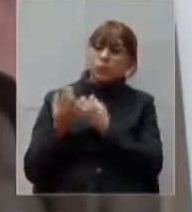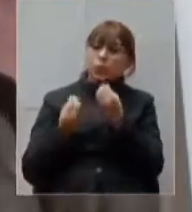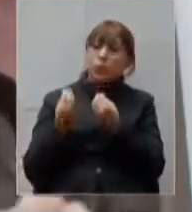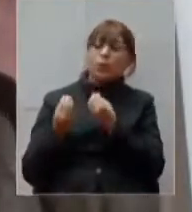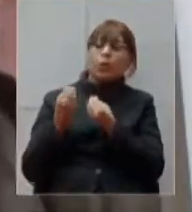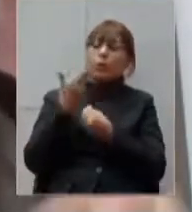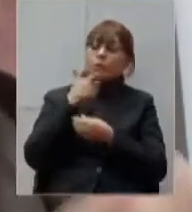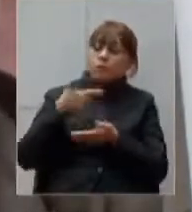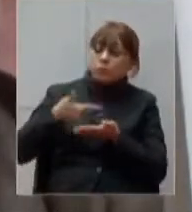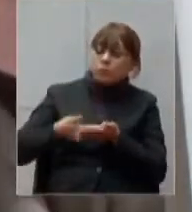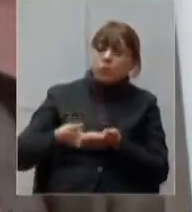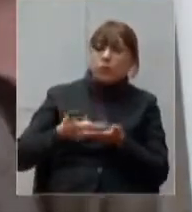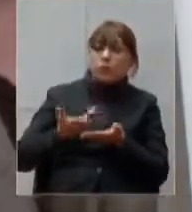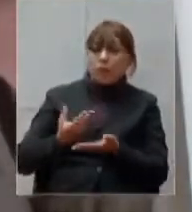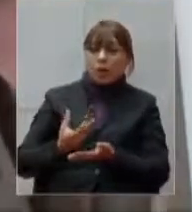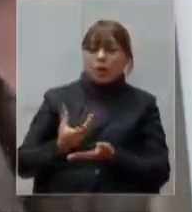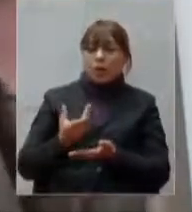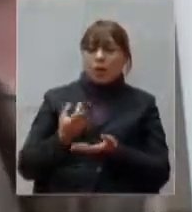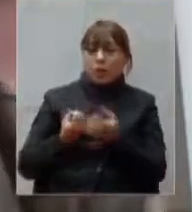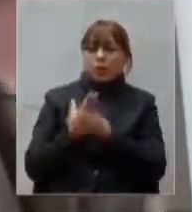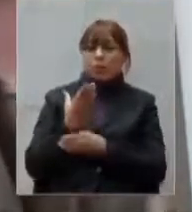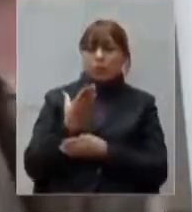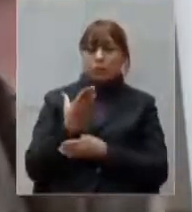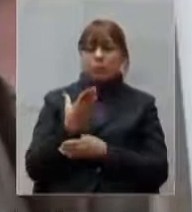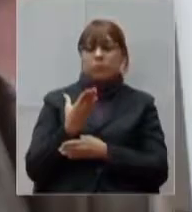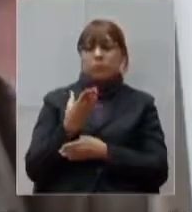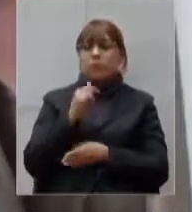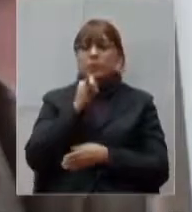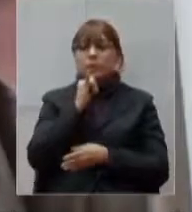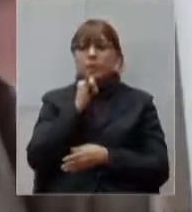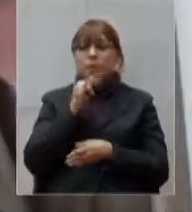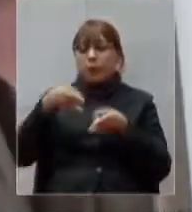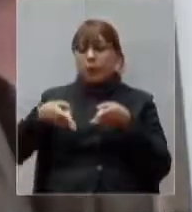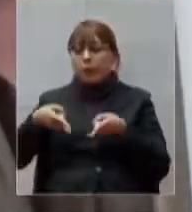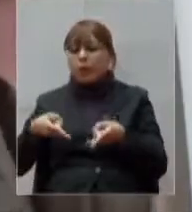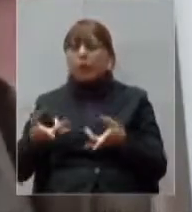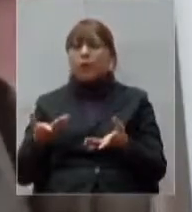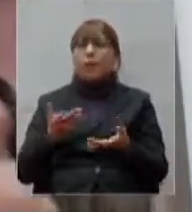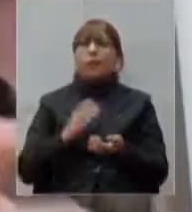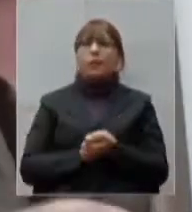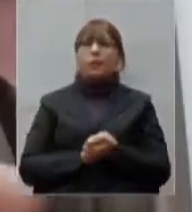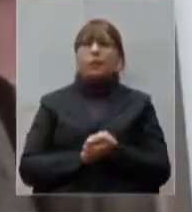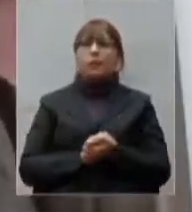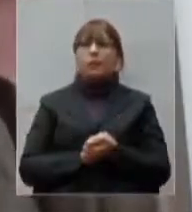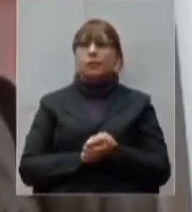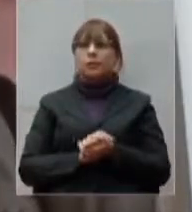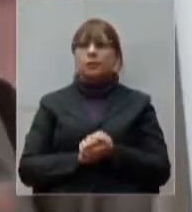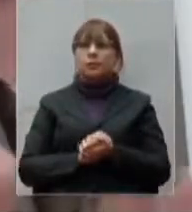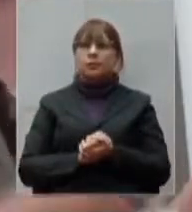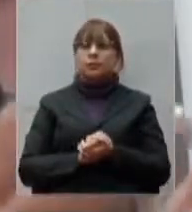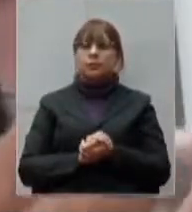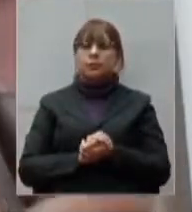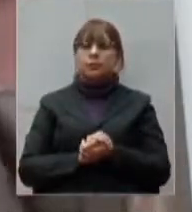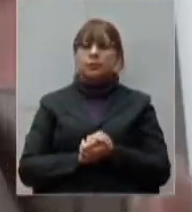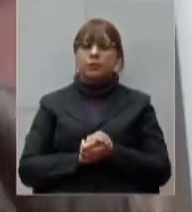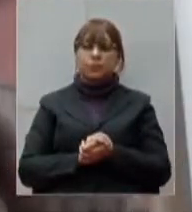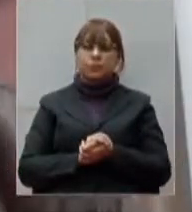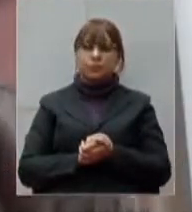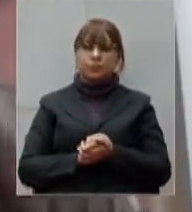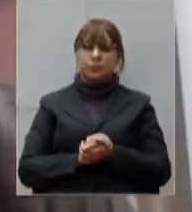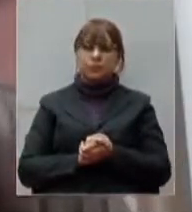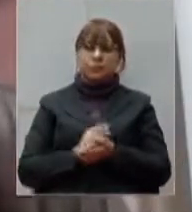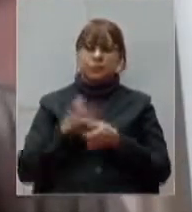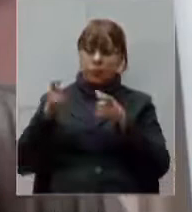possam existir por exemplo o mobiliário camas aquilo que é importante que o